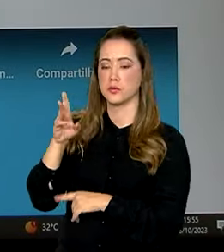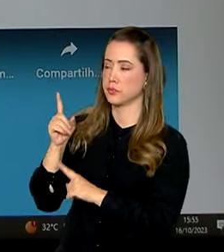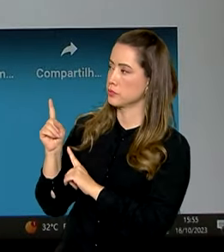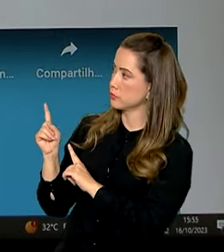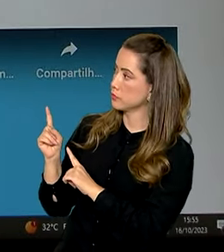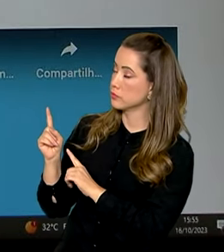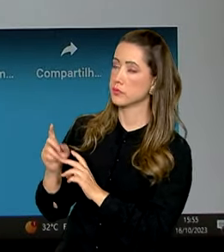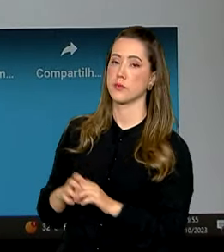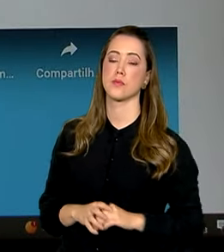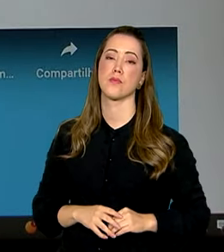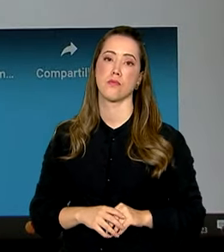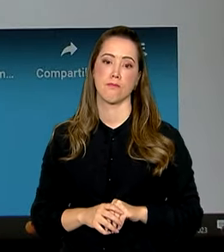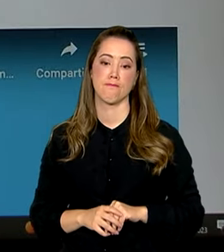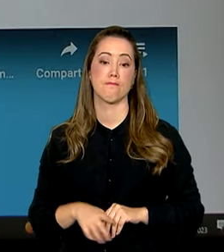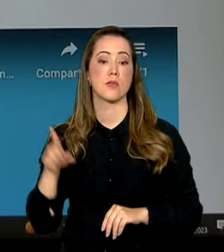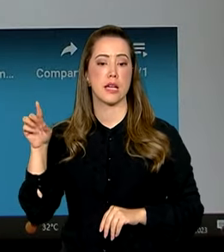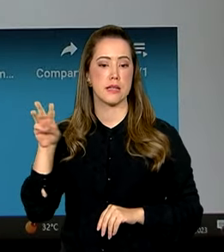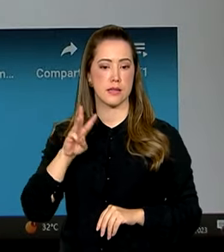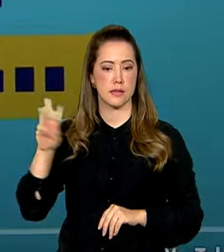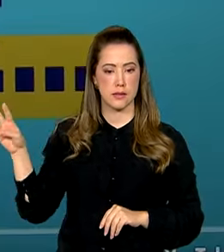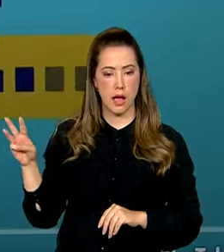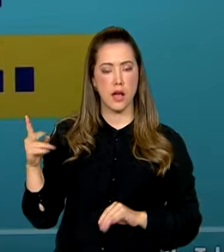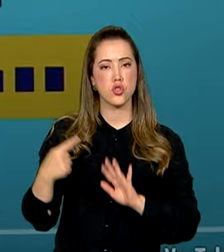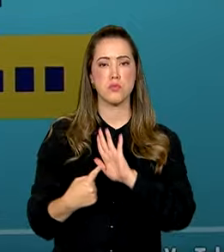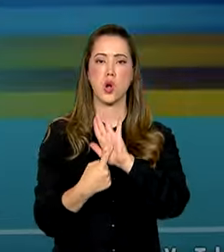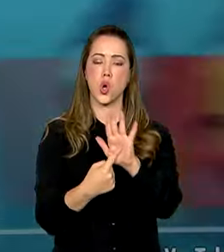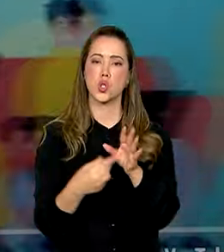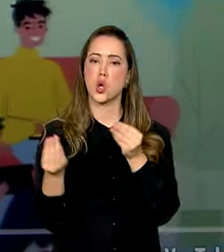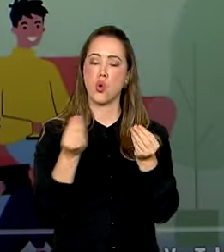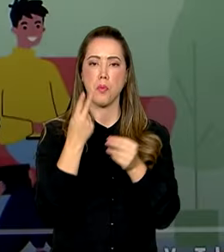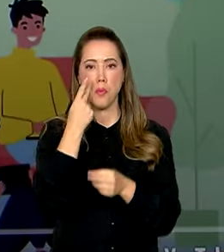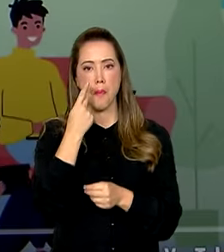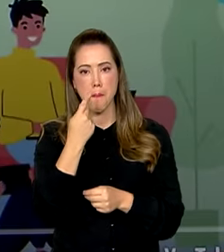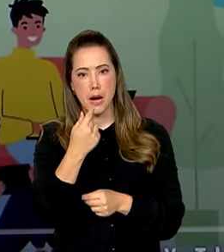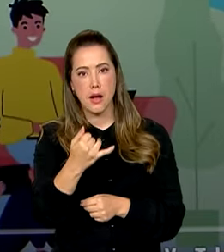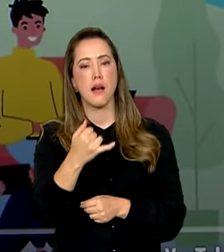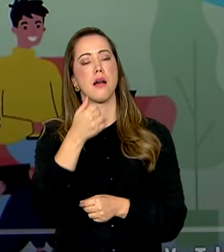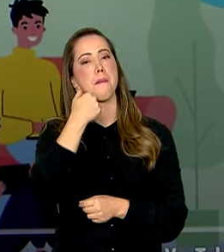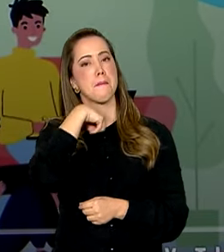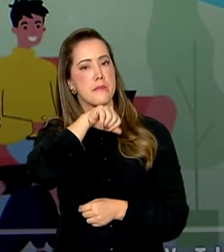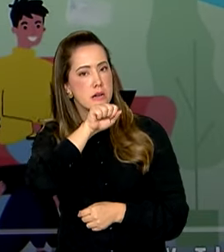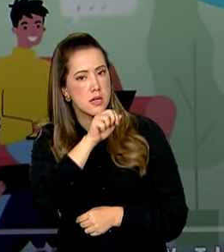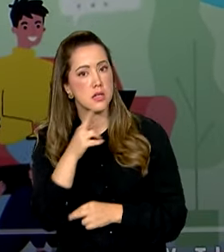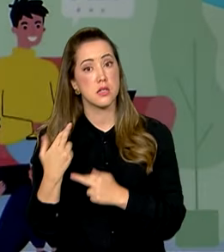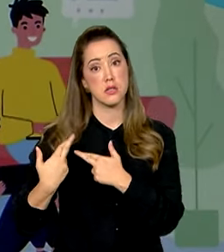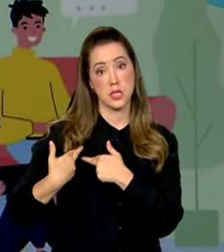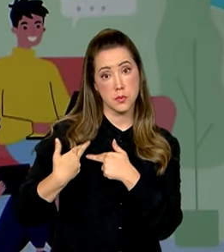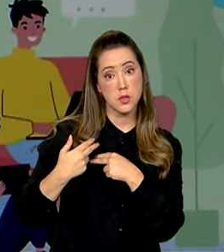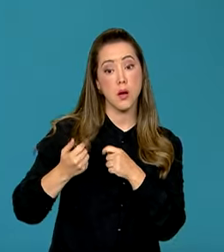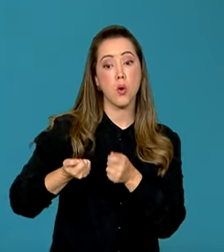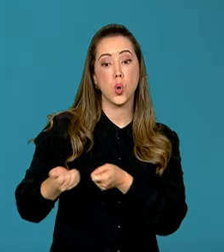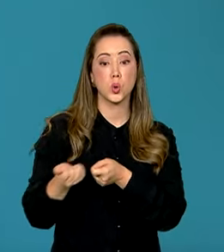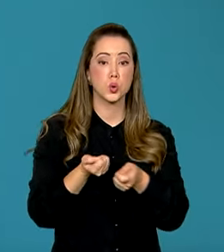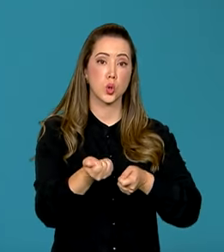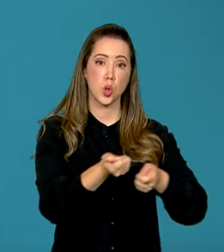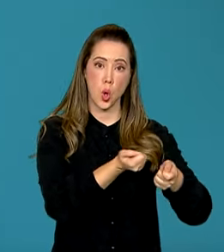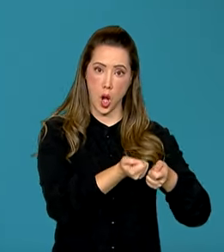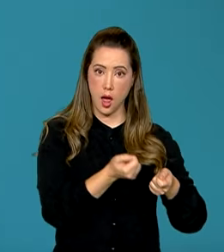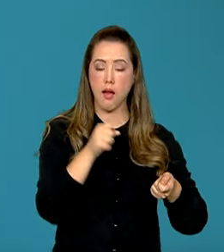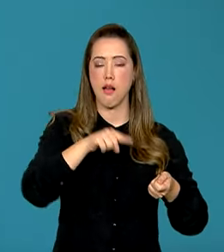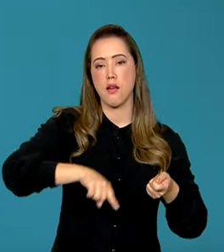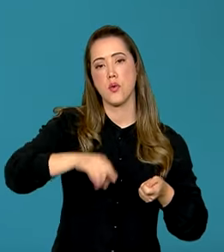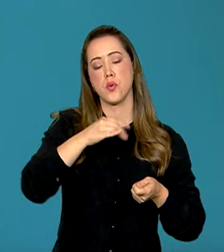Boa na Rede. A página reúne os caminhos para que pais e responsáveis possam ter controle sobre o que os